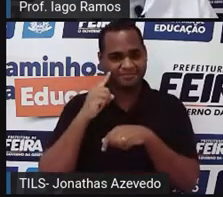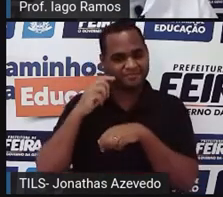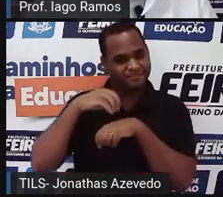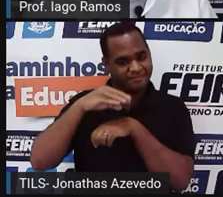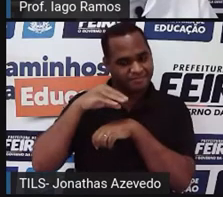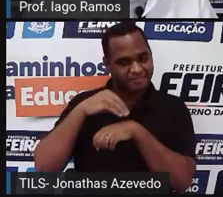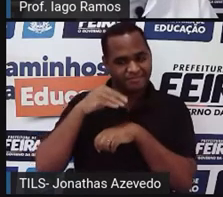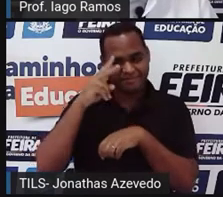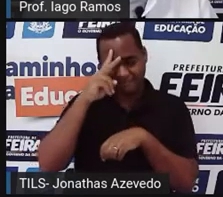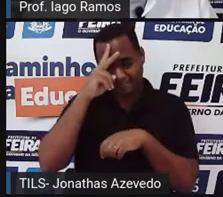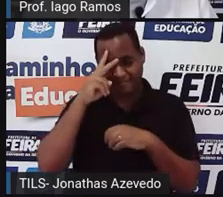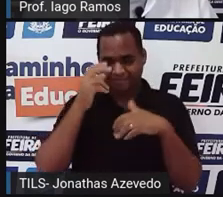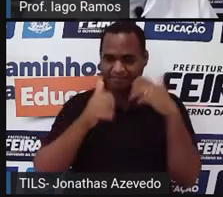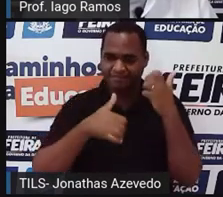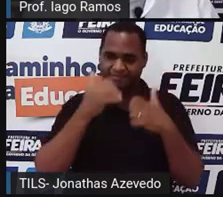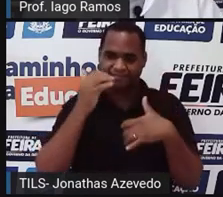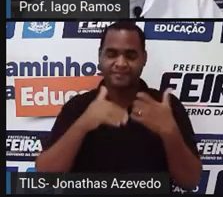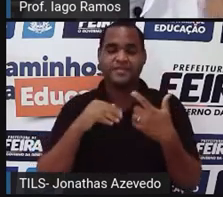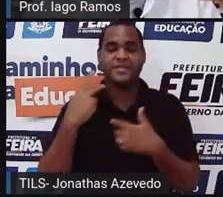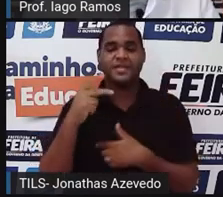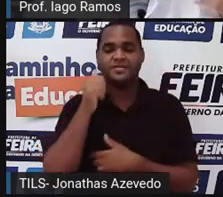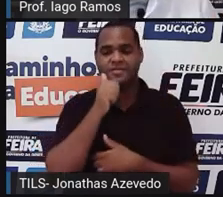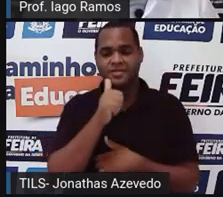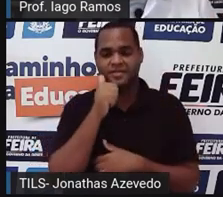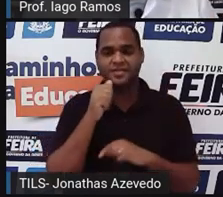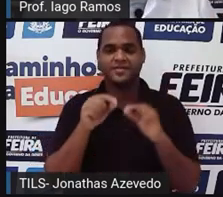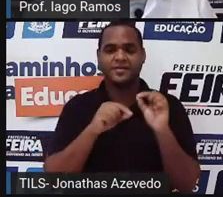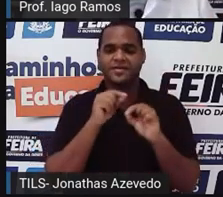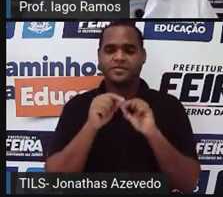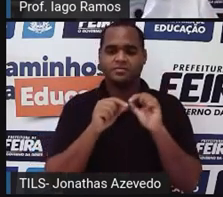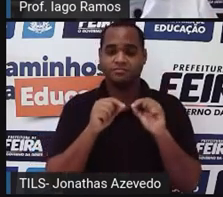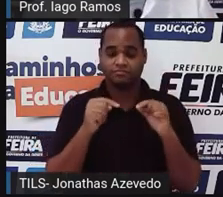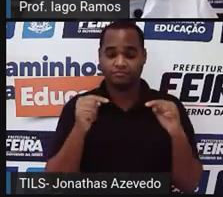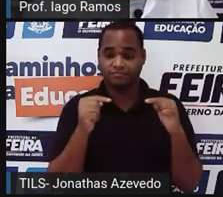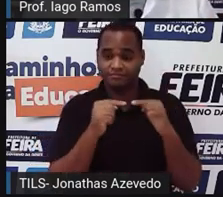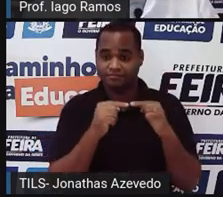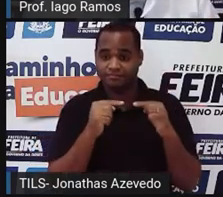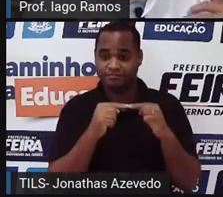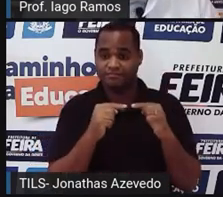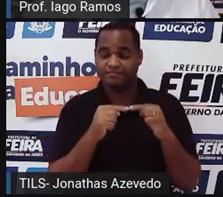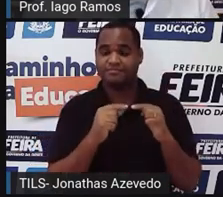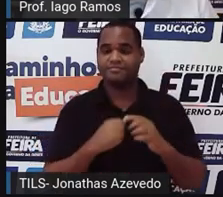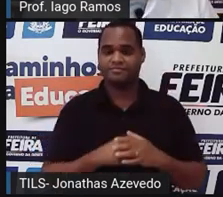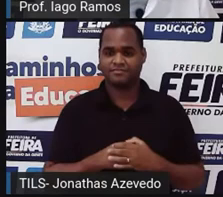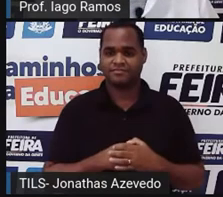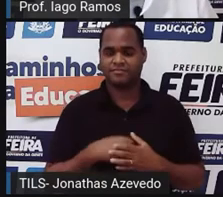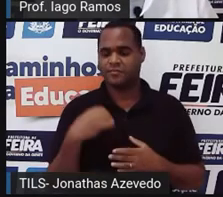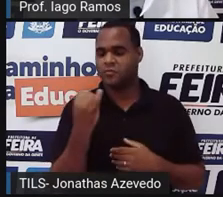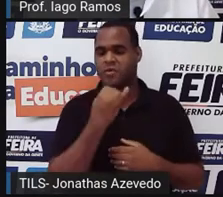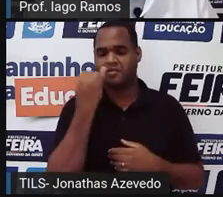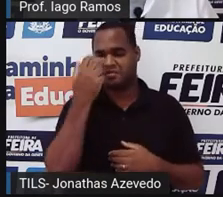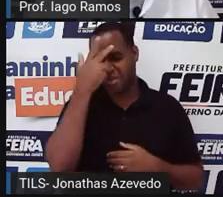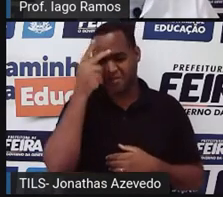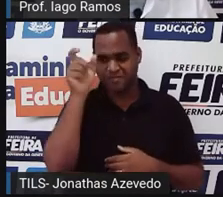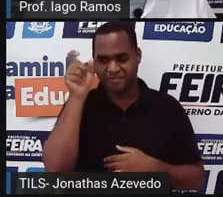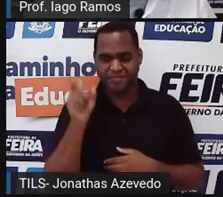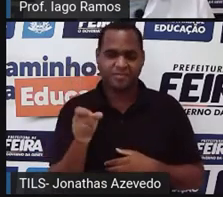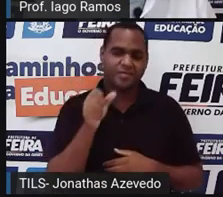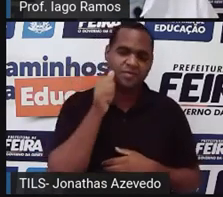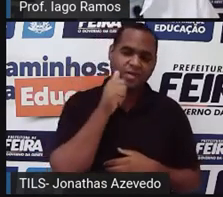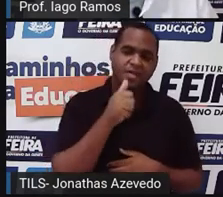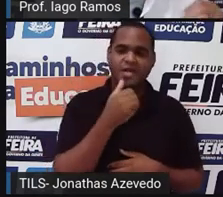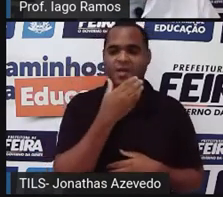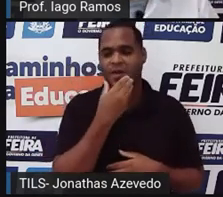história inspiradora da Kathleen Johnson? Não importa, né, o gênero, não importa a